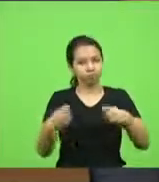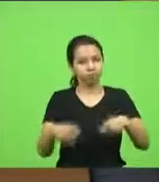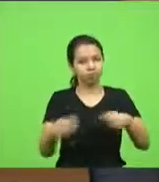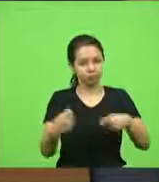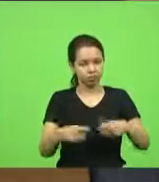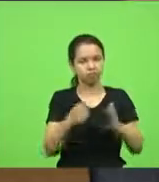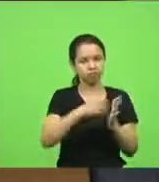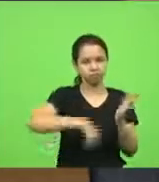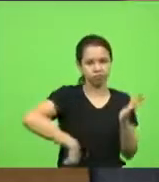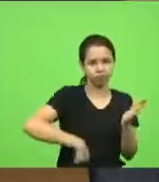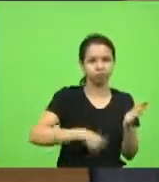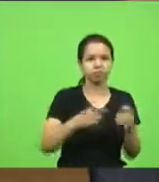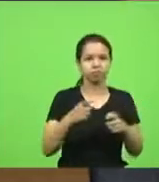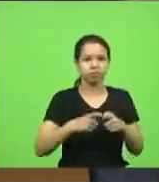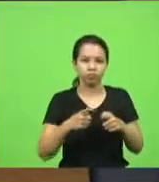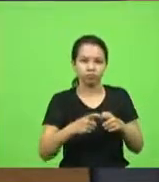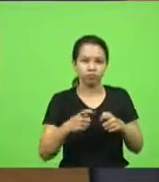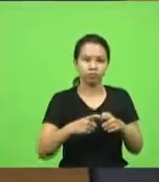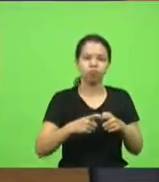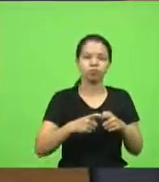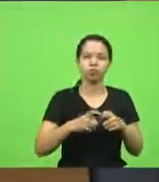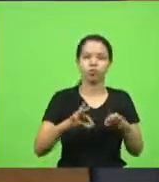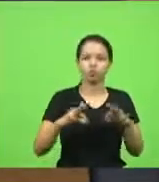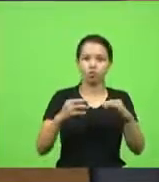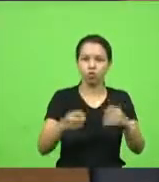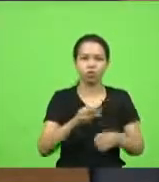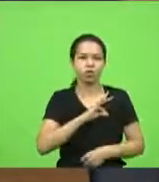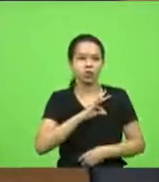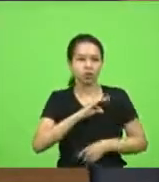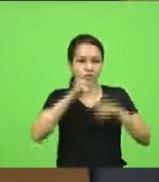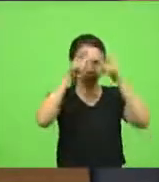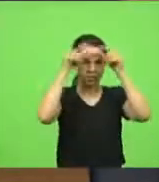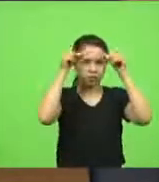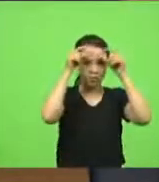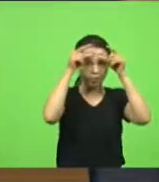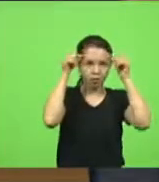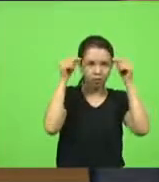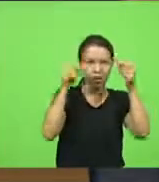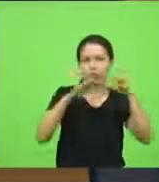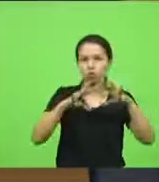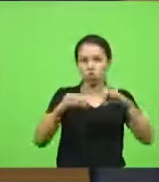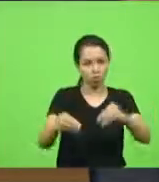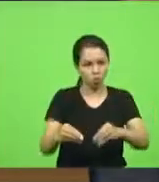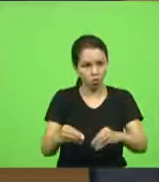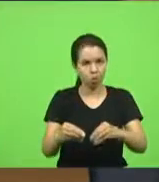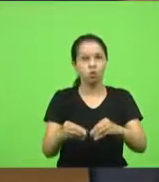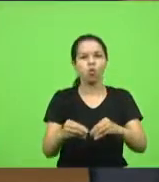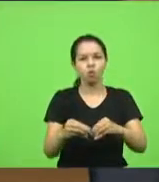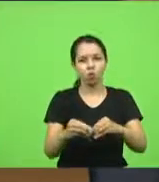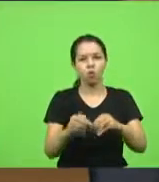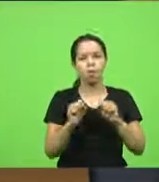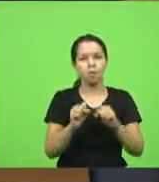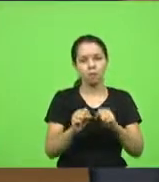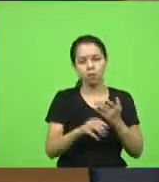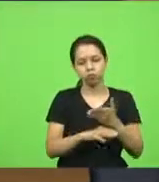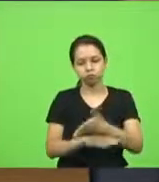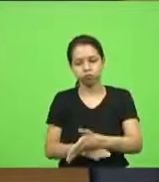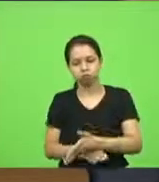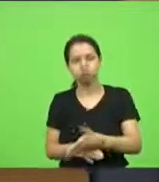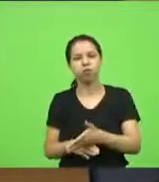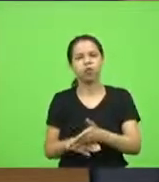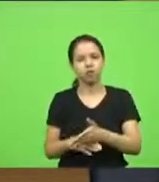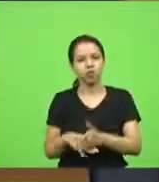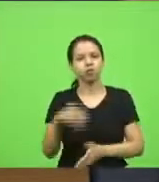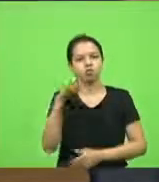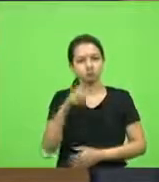todo o setor administrativo, técnicos em enfermagem, enfermeiros, para que a gente possa realmente fazer valer o direito no momento que